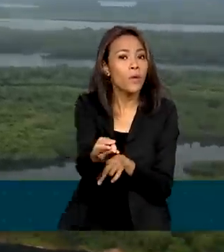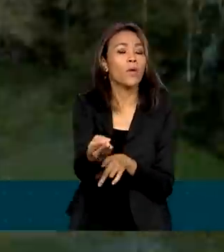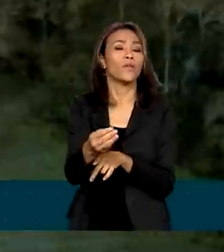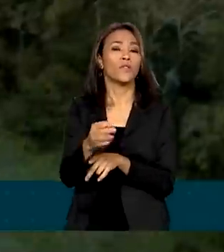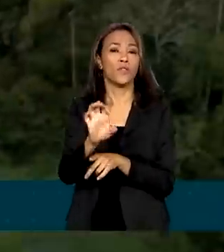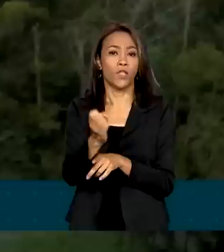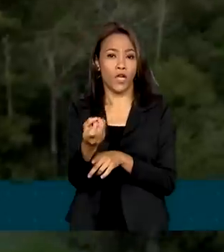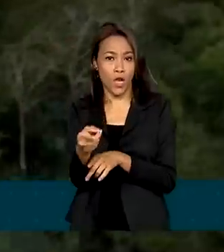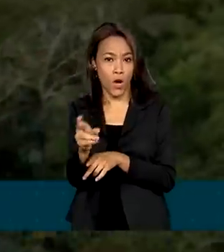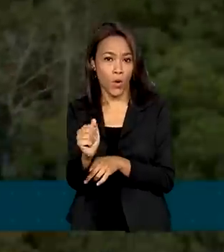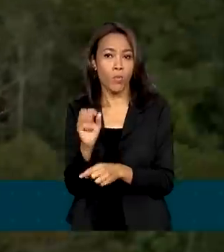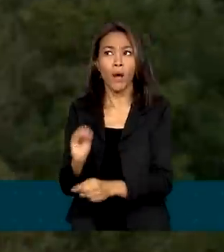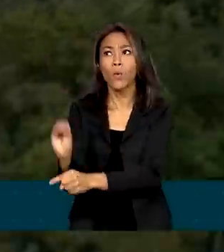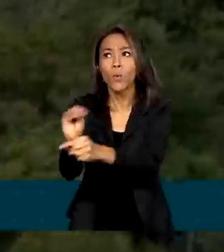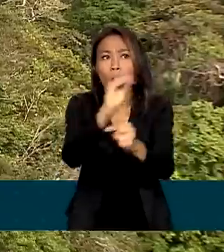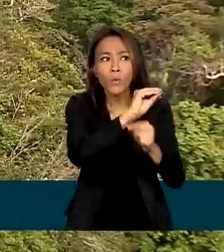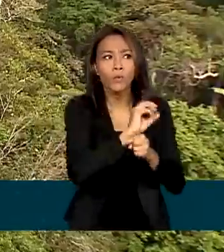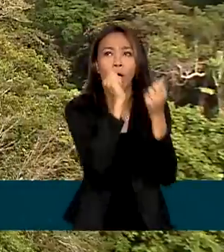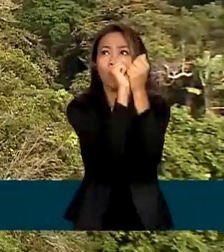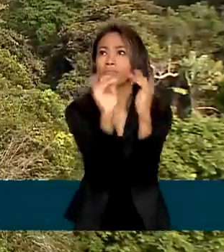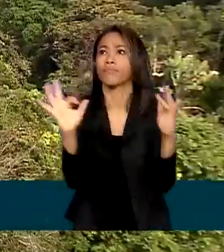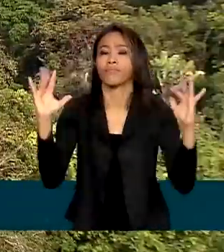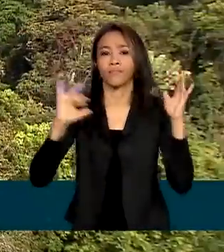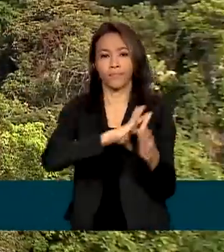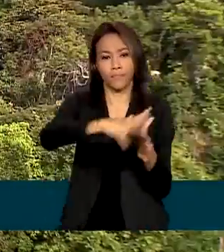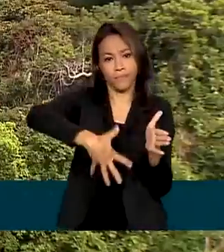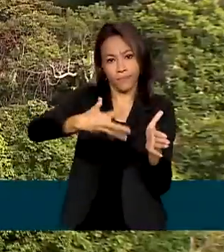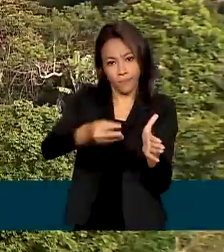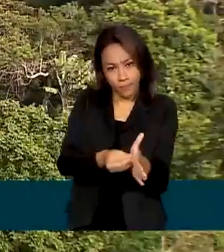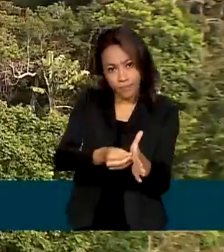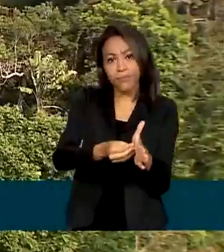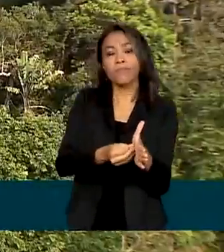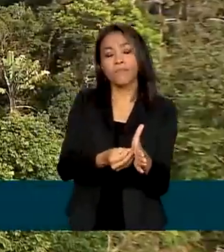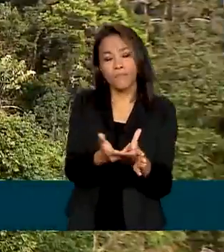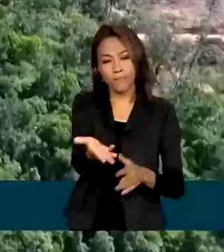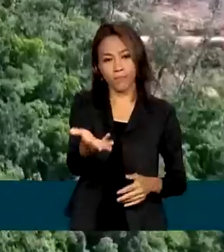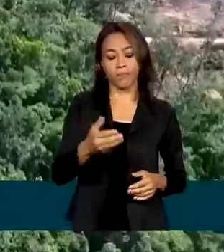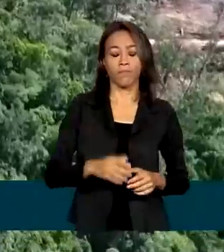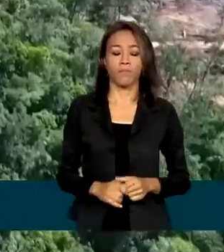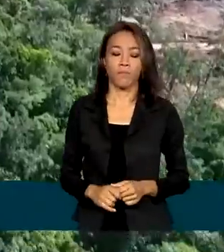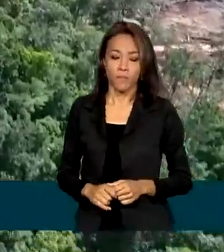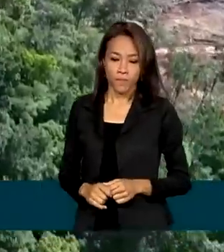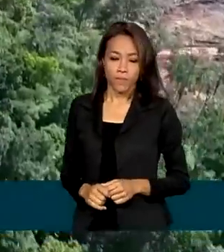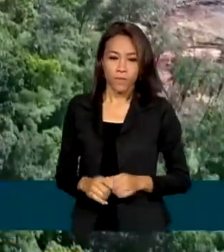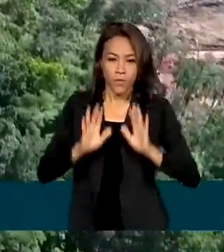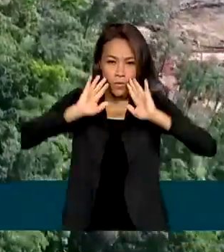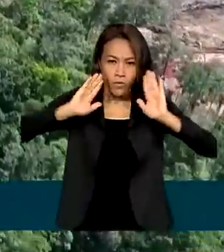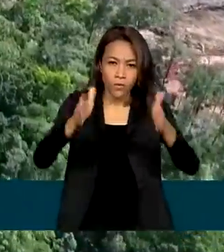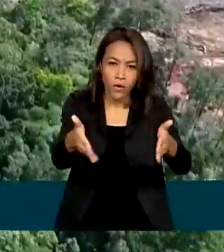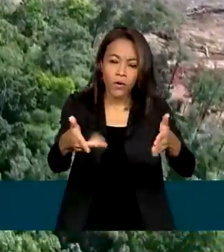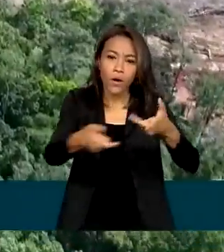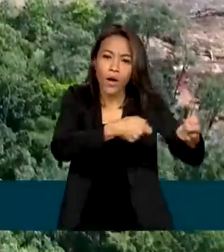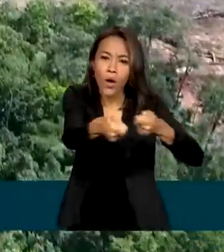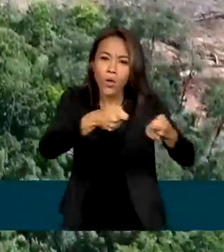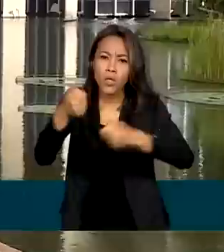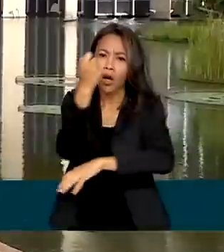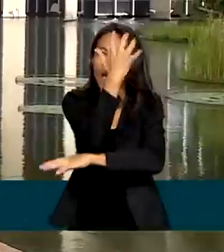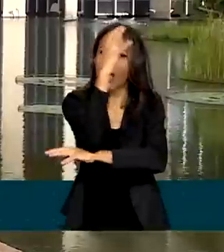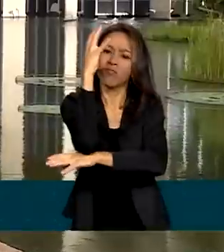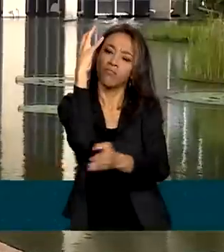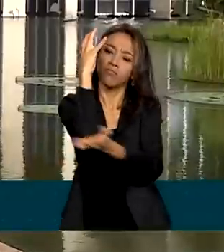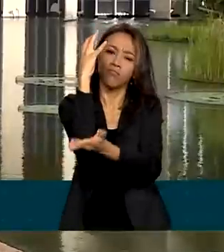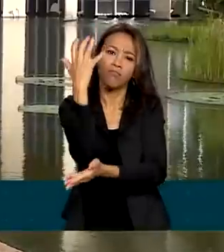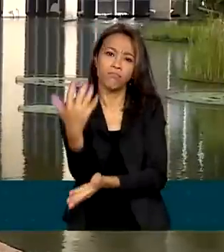conservação florestal na região amazônica do Brasil, Fundo Floresta, com foco em controle de desmatamento.